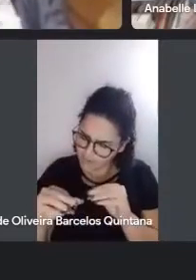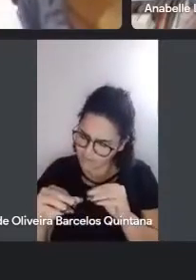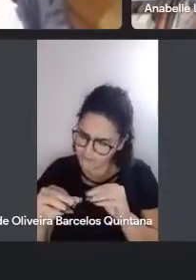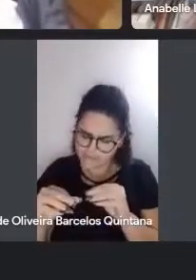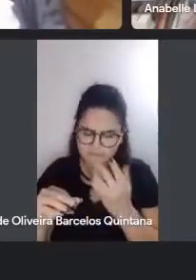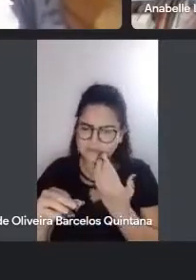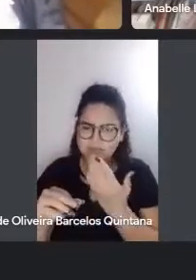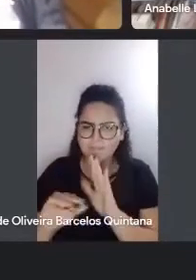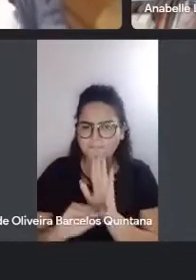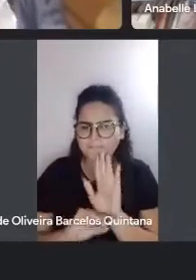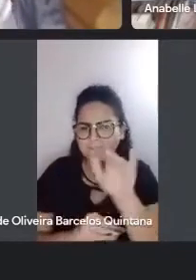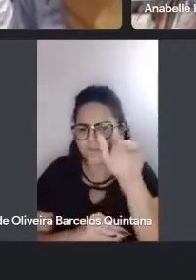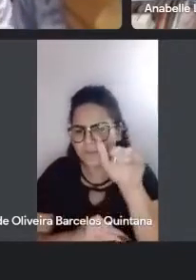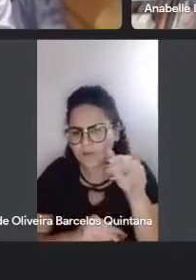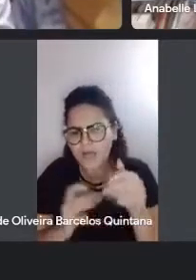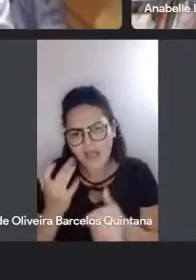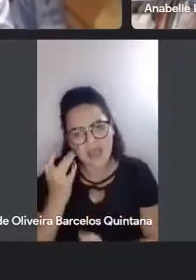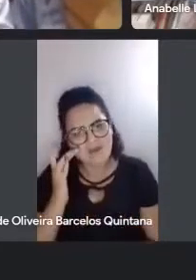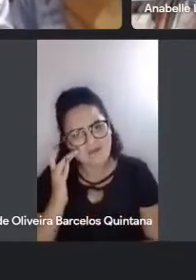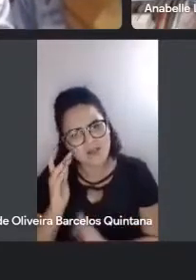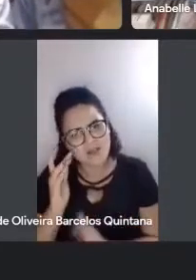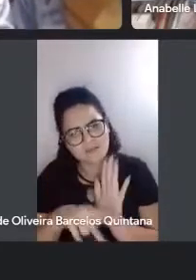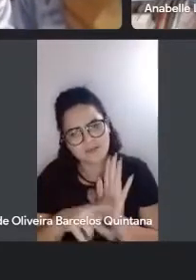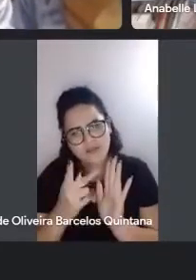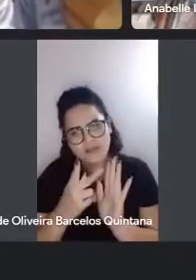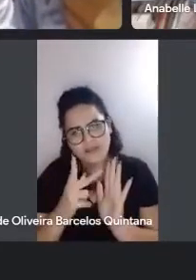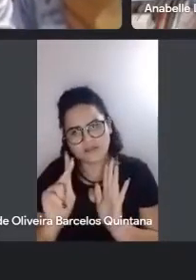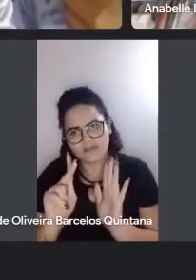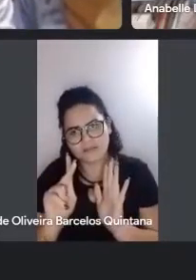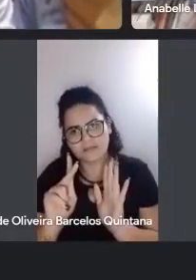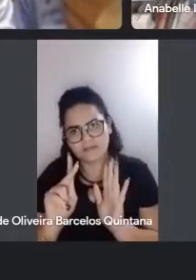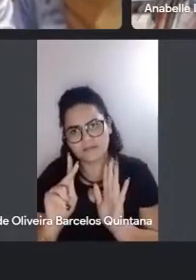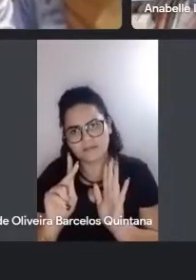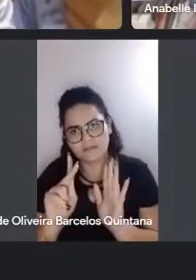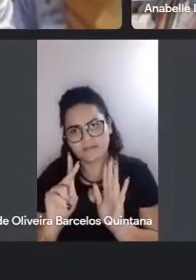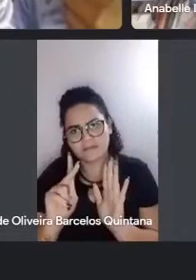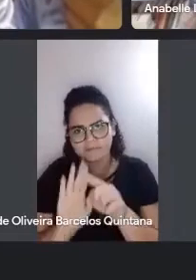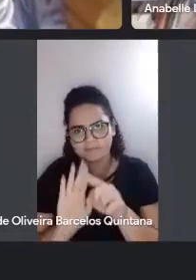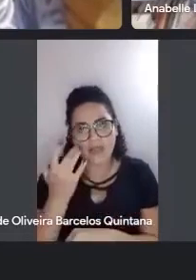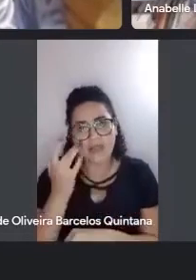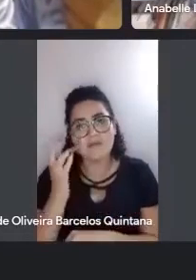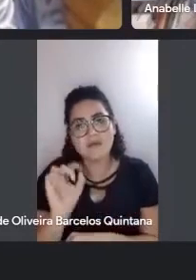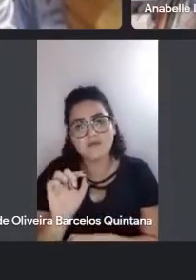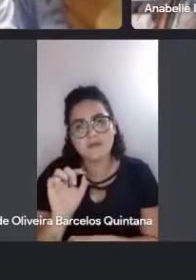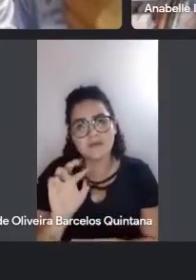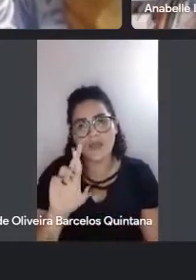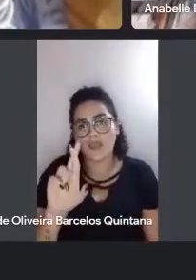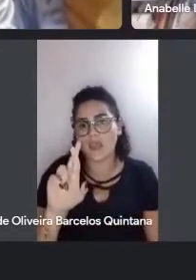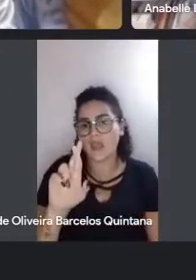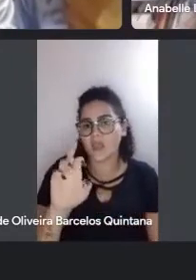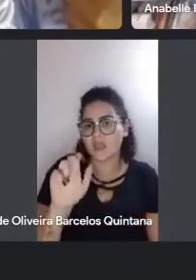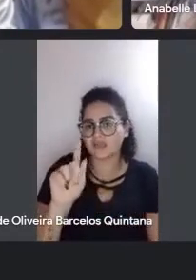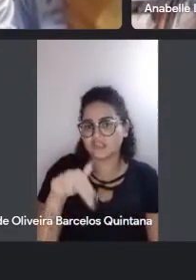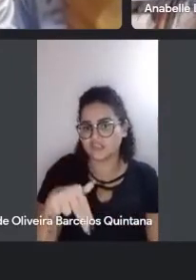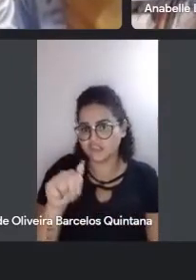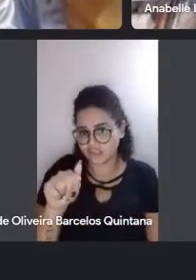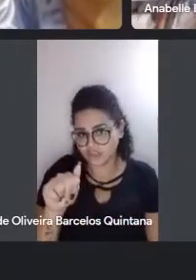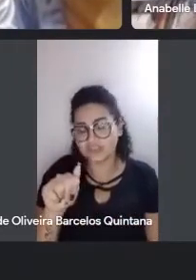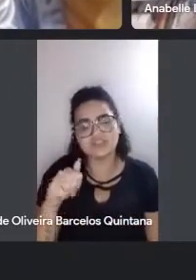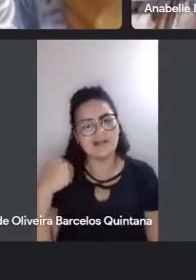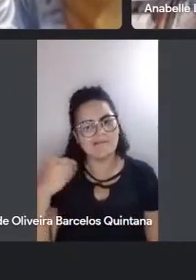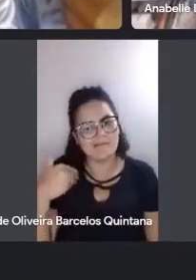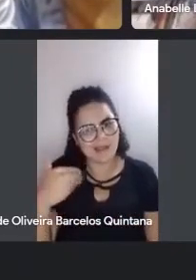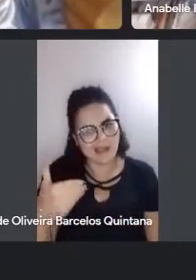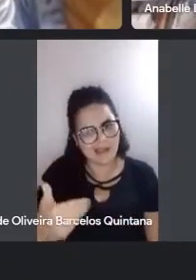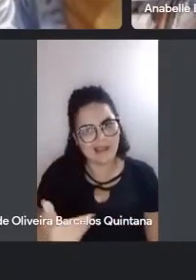ele parece ter como projeto, mas ao mesmo tempo foge. ele faz isso que Regina está falando, ele vai... Tá,